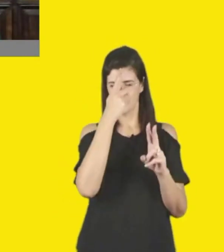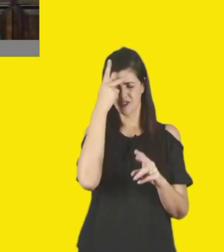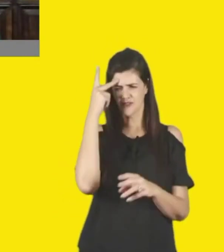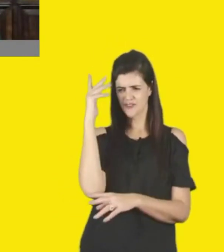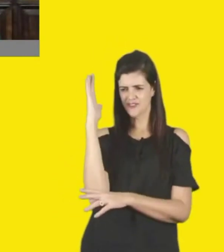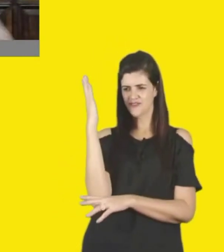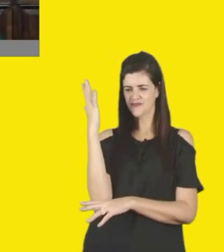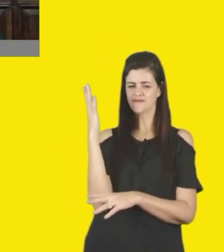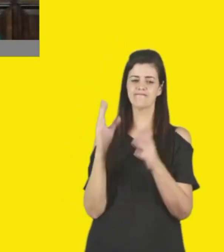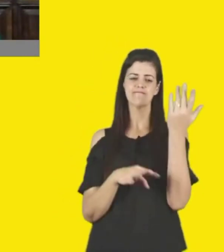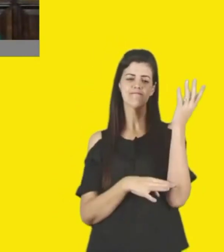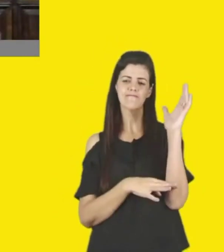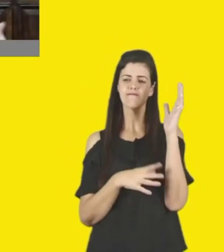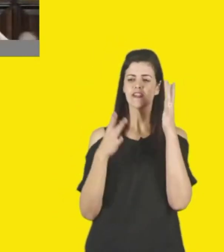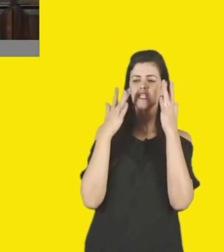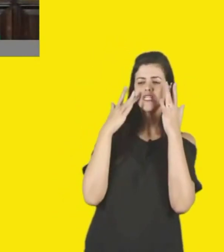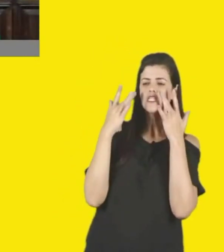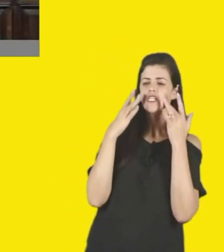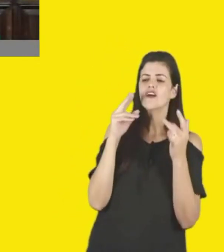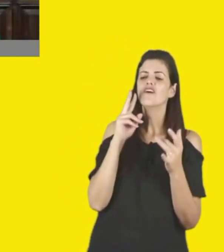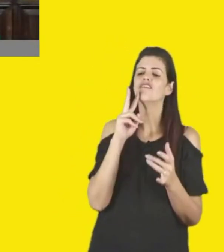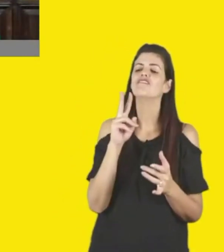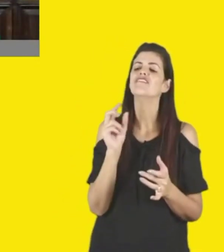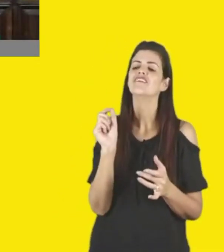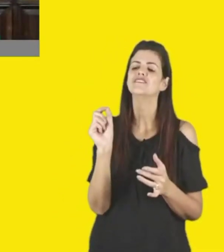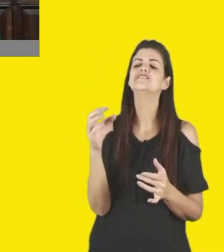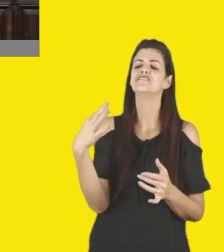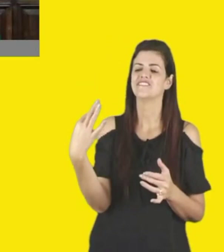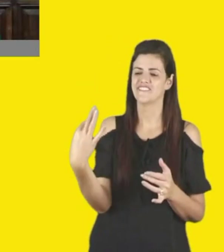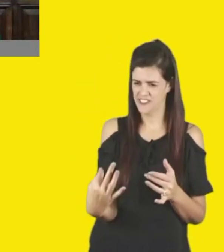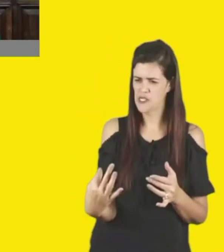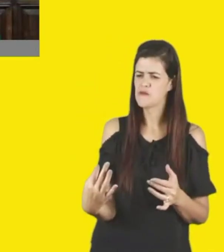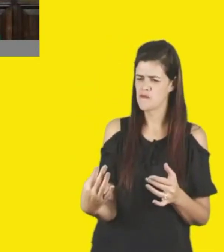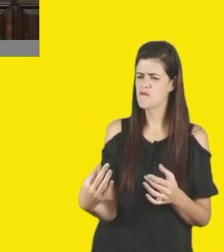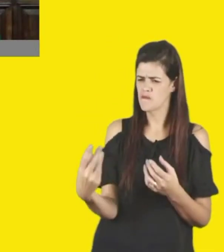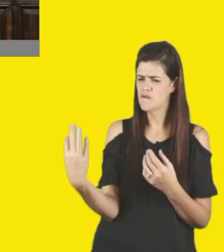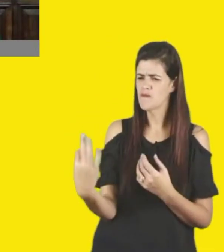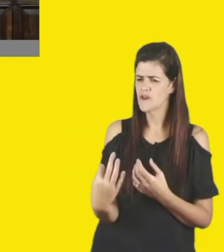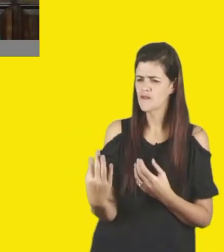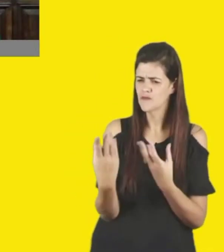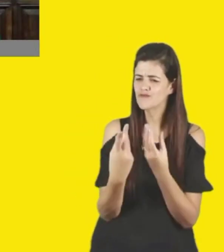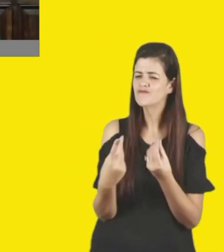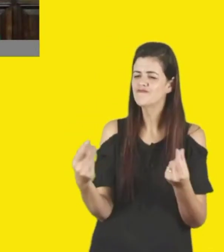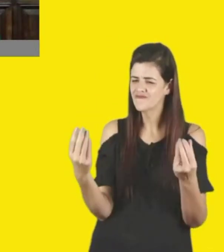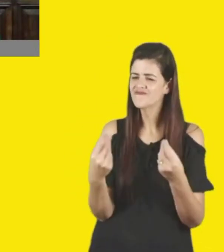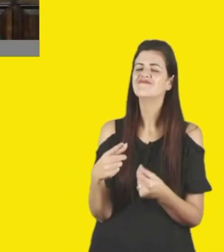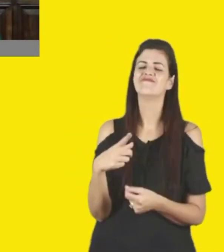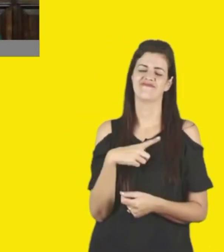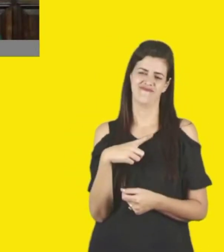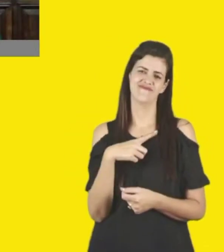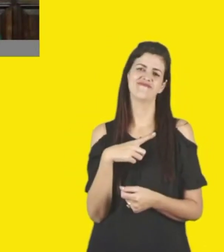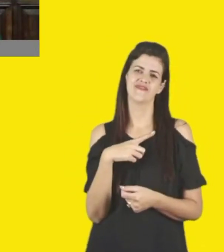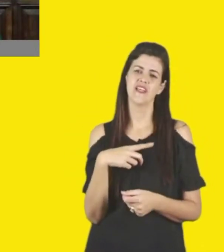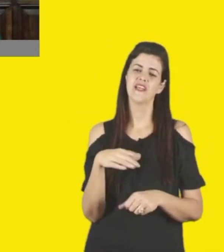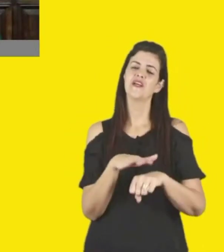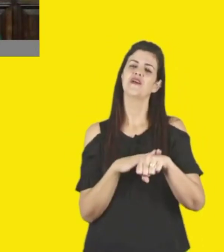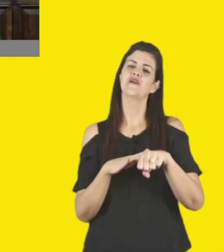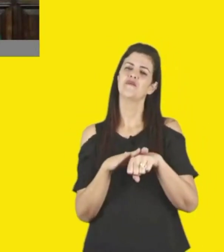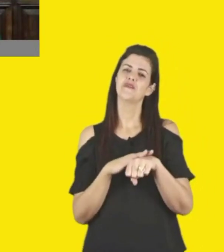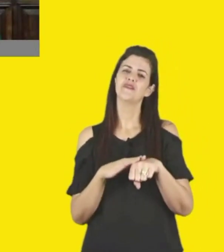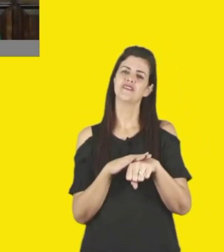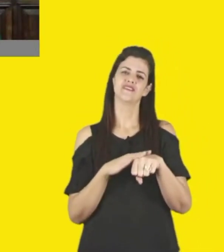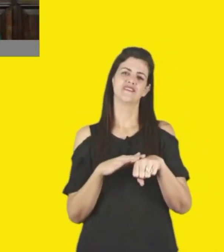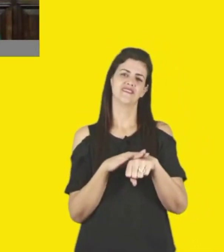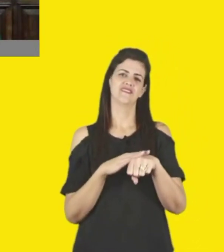essa parceria entre nós, entre os gestores, a gente poder fazer isso de uma forma mais conectada, eu aqui estou